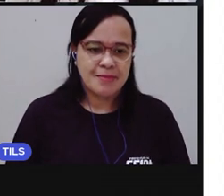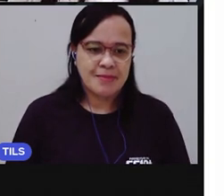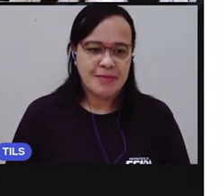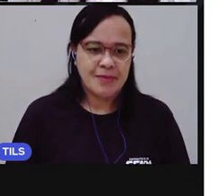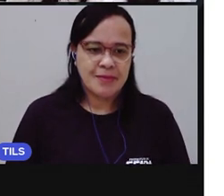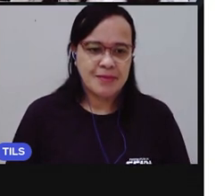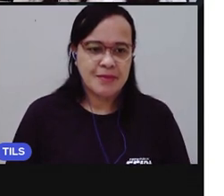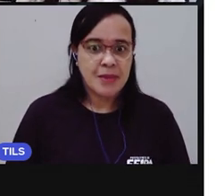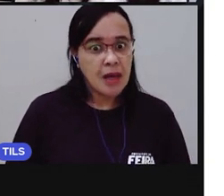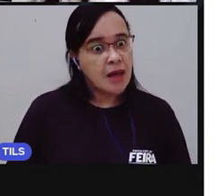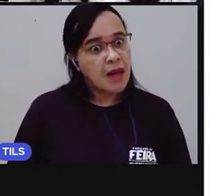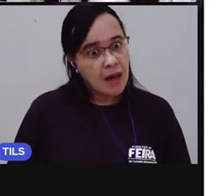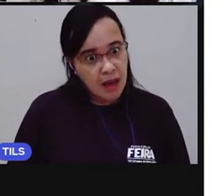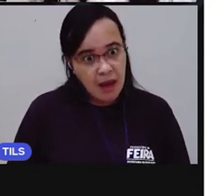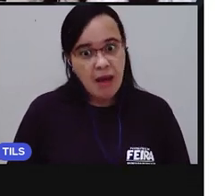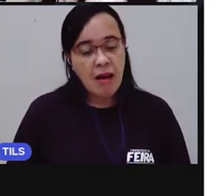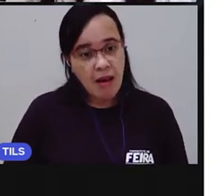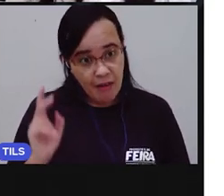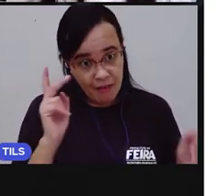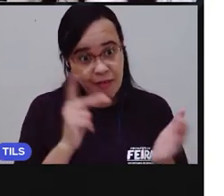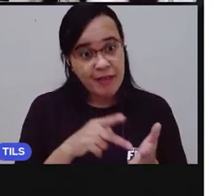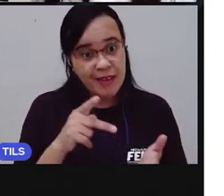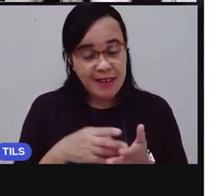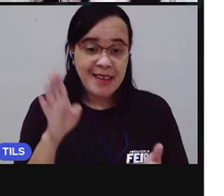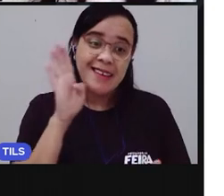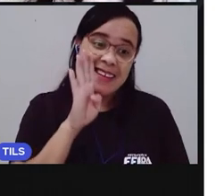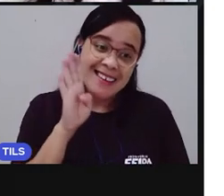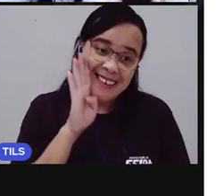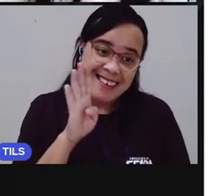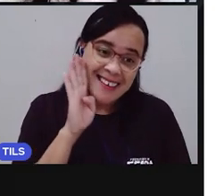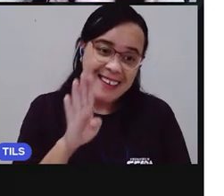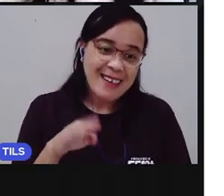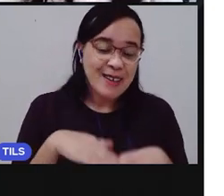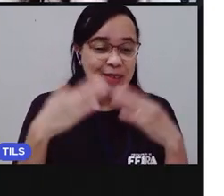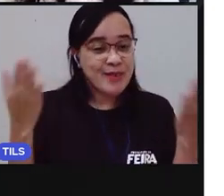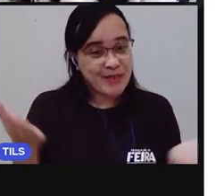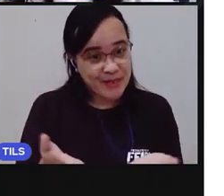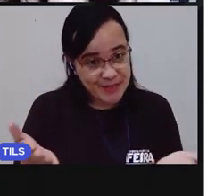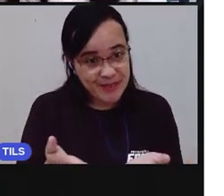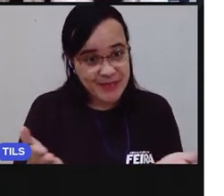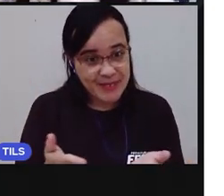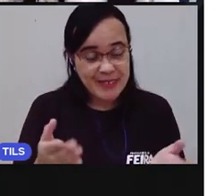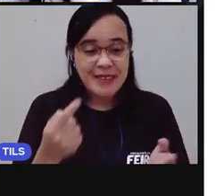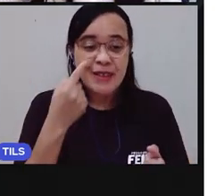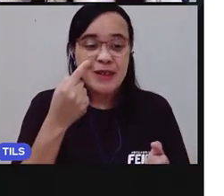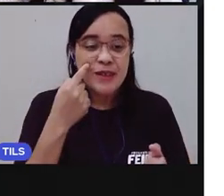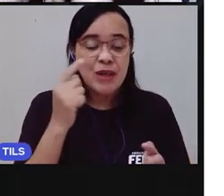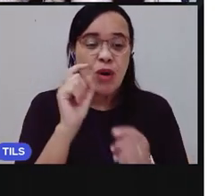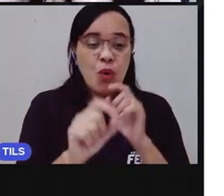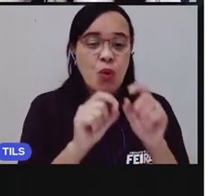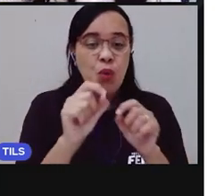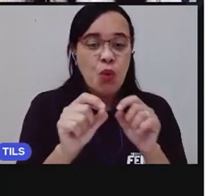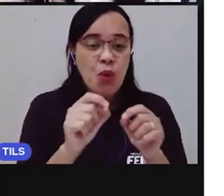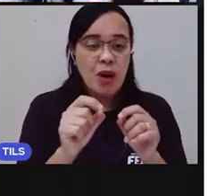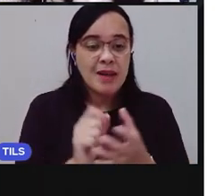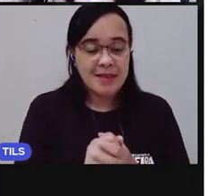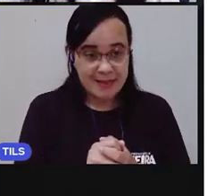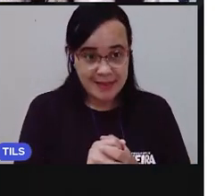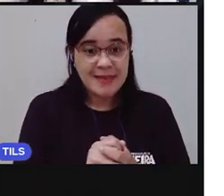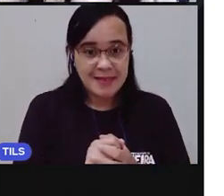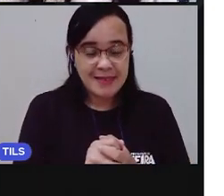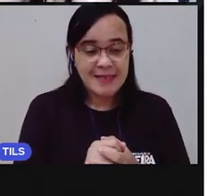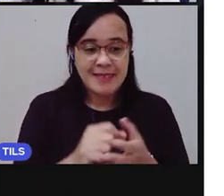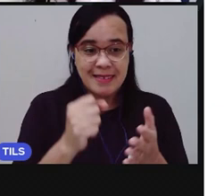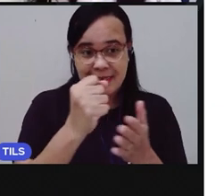Foi mesmo? Que legal! Agora vamos ver aqui essa segunda parte da